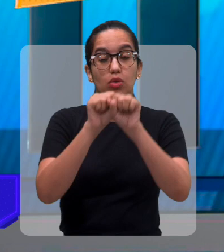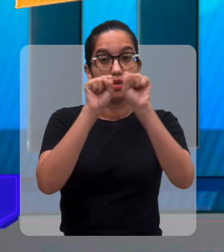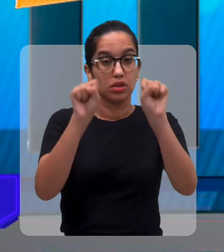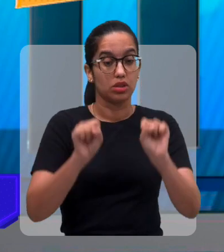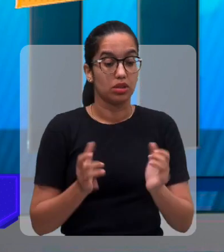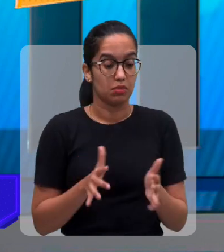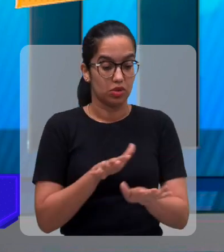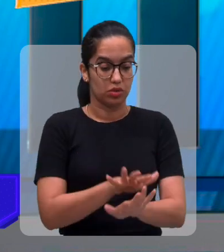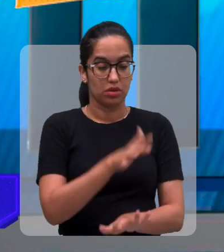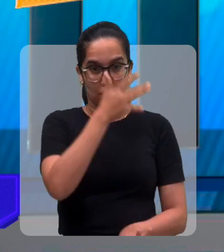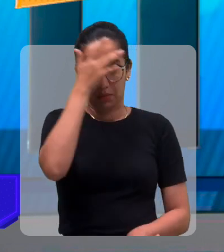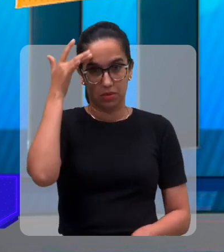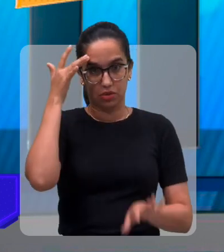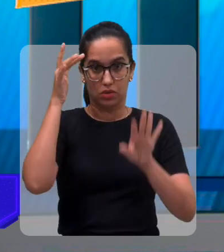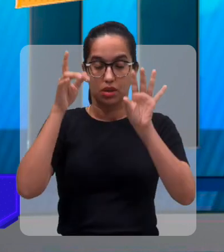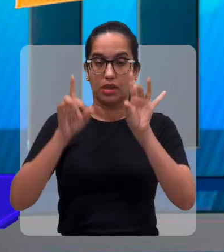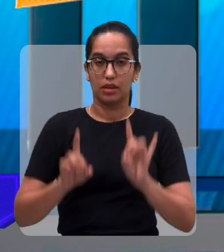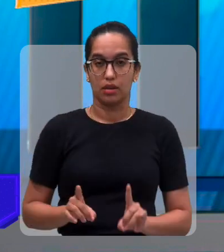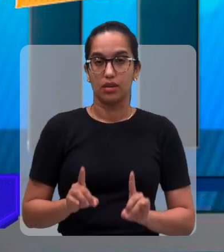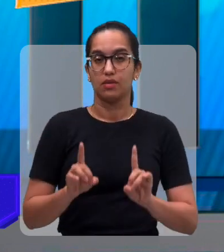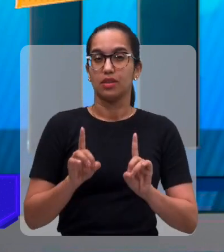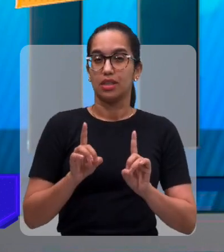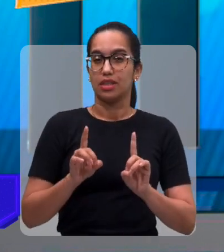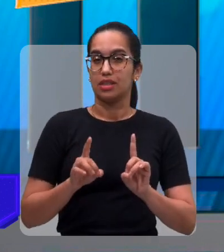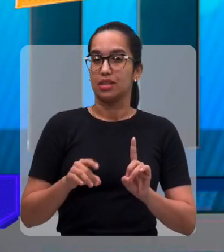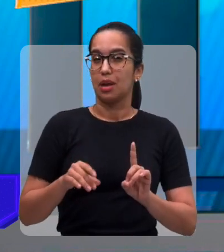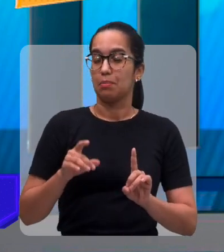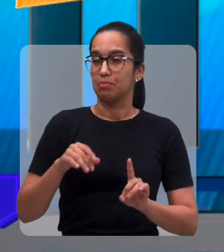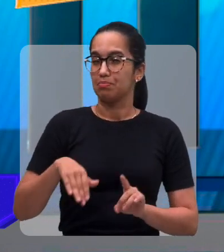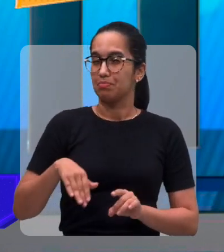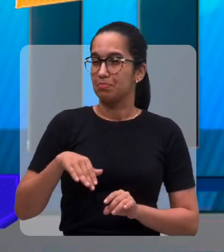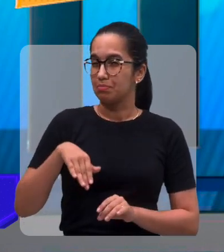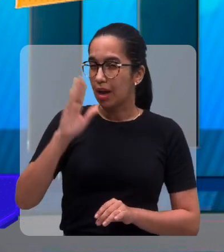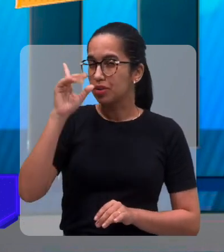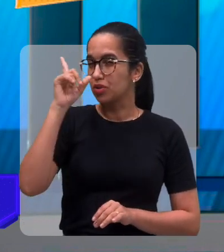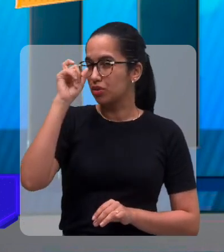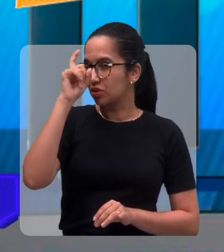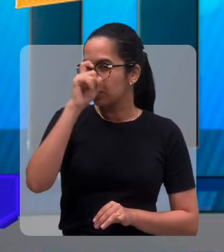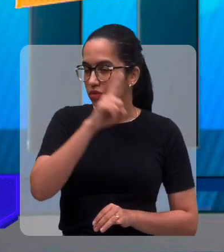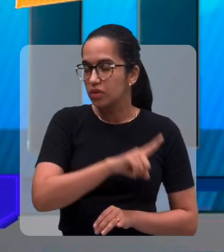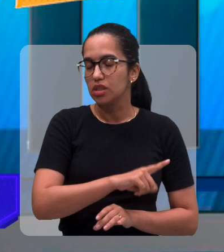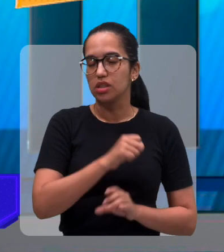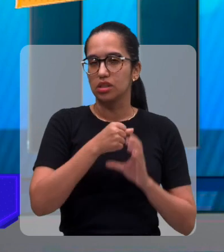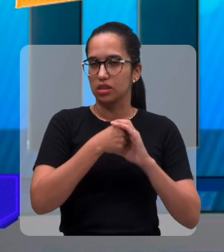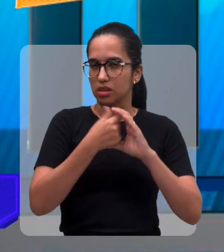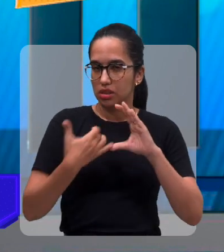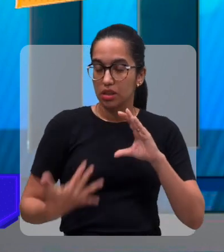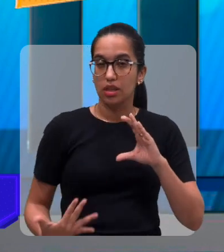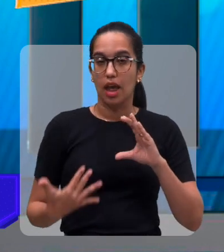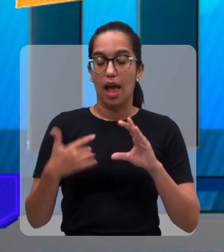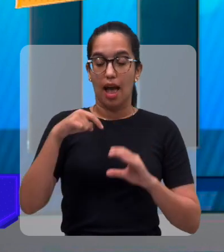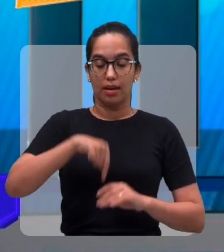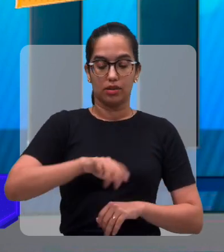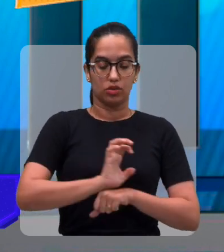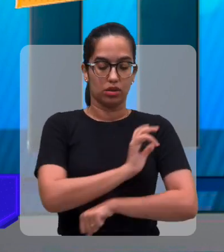deficiência ele tem uma complexidade muito grande, né? Aqui no Piauí nós temos a CEID que ela